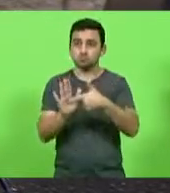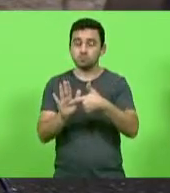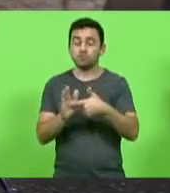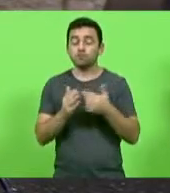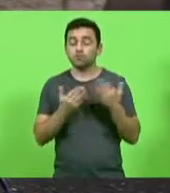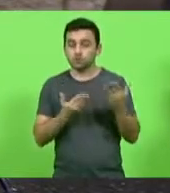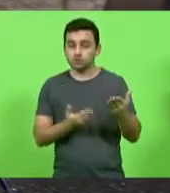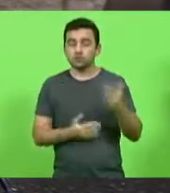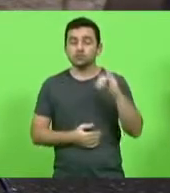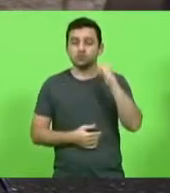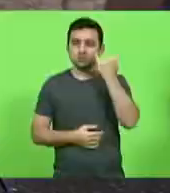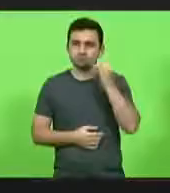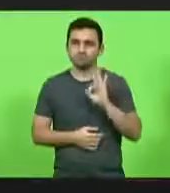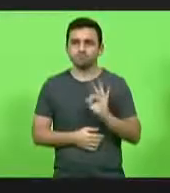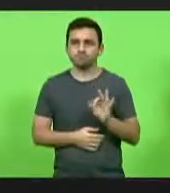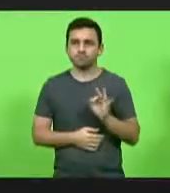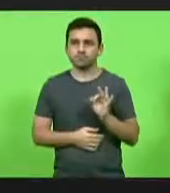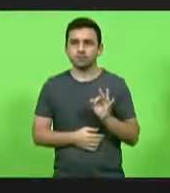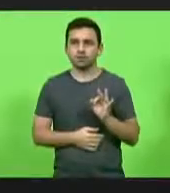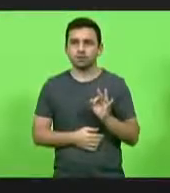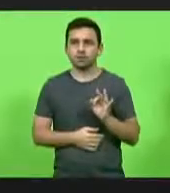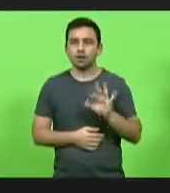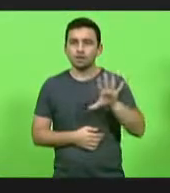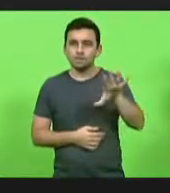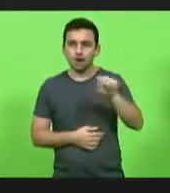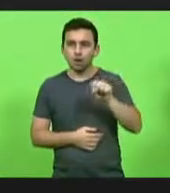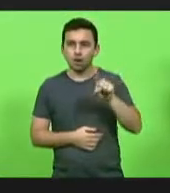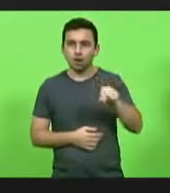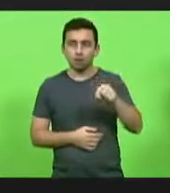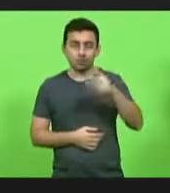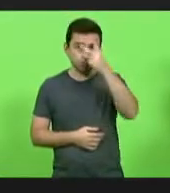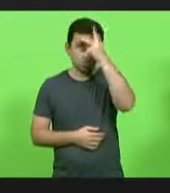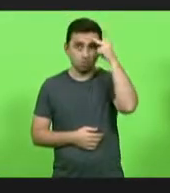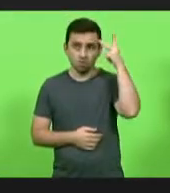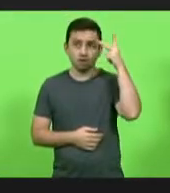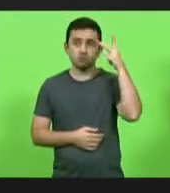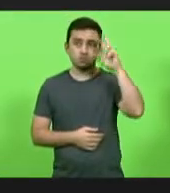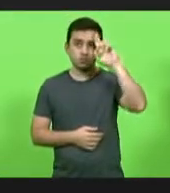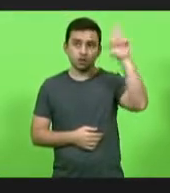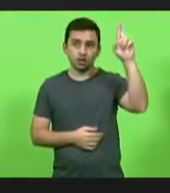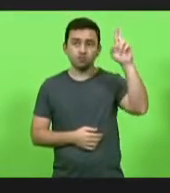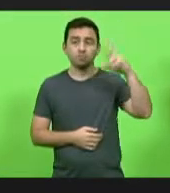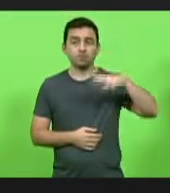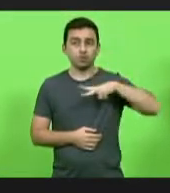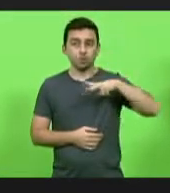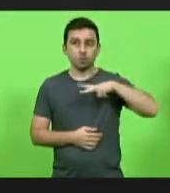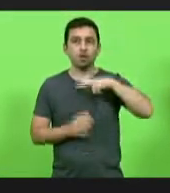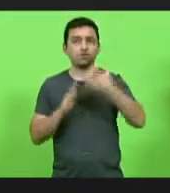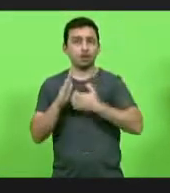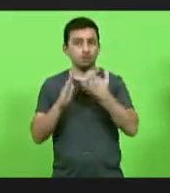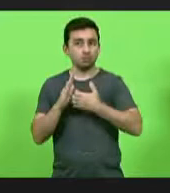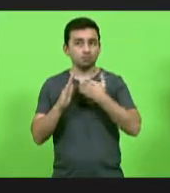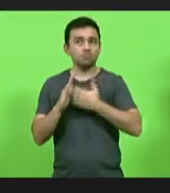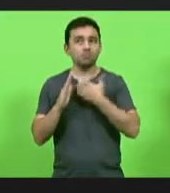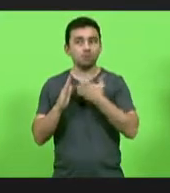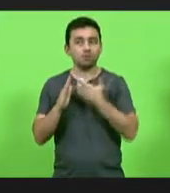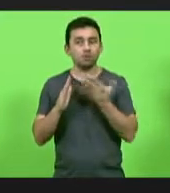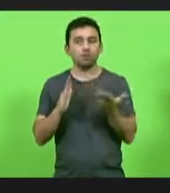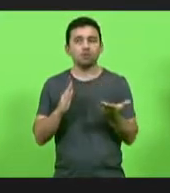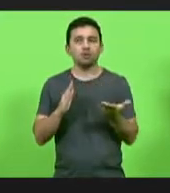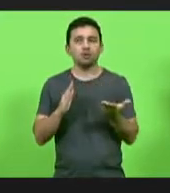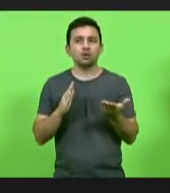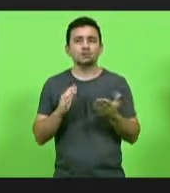Jessé. E ali quem pegou ele foi o proprietário, é uma empresa particular, pelo que dá para ver, com